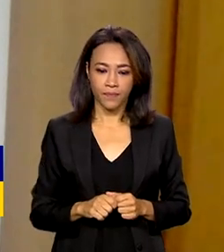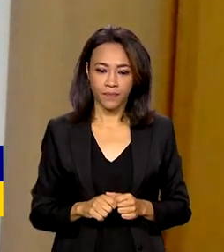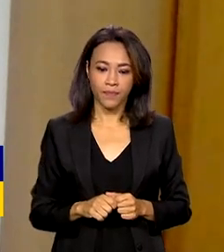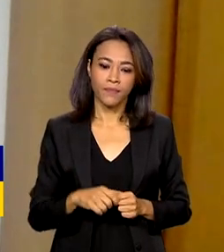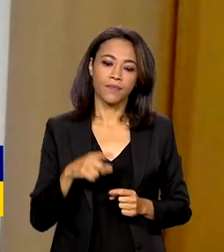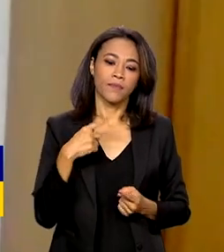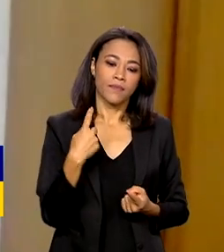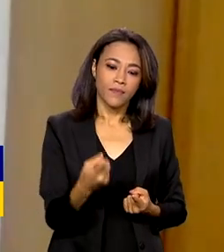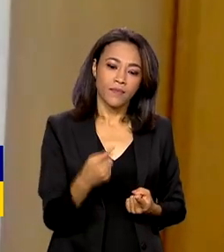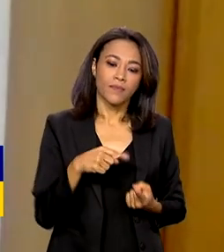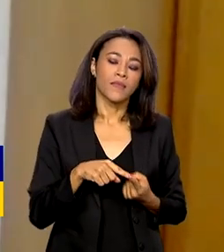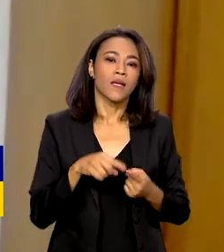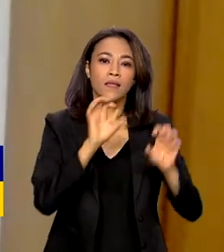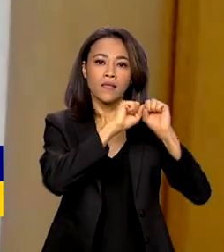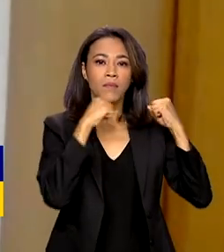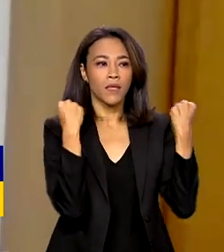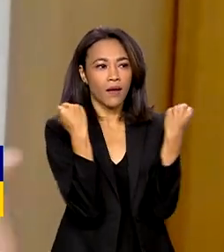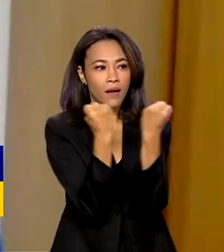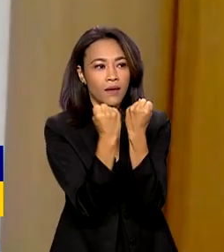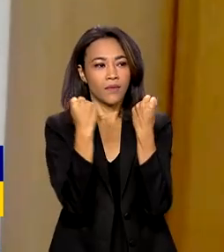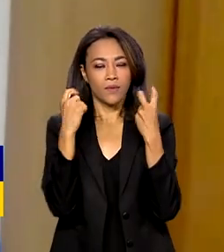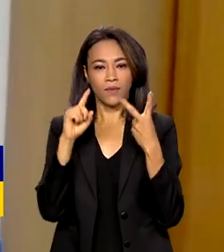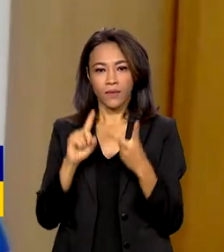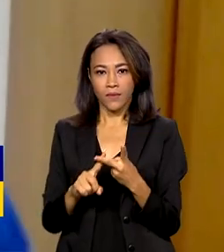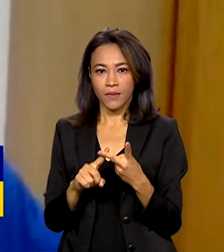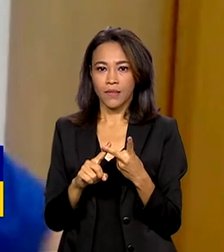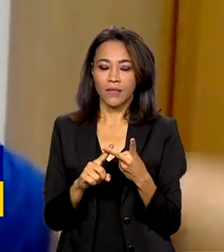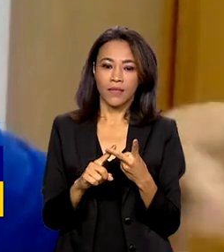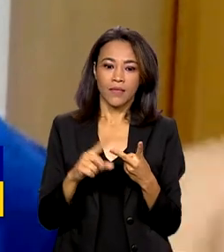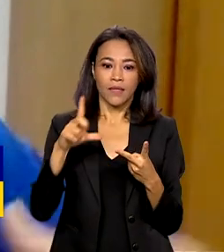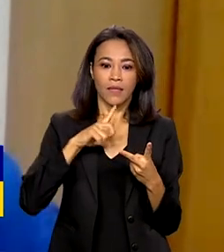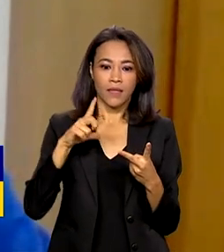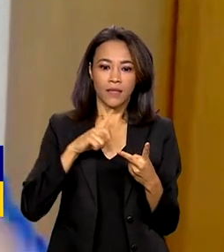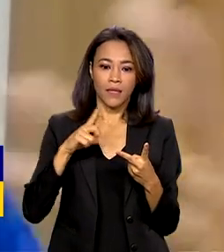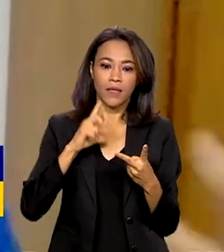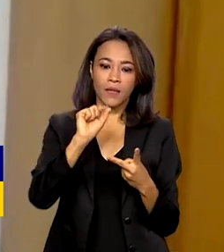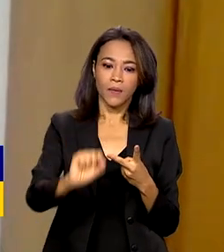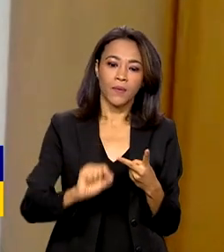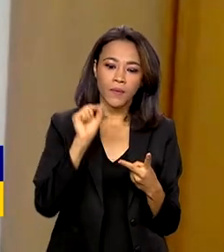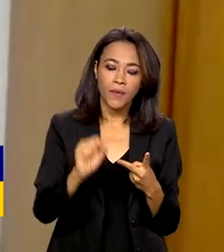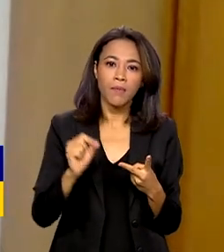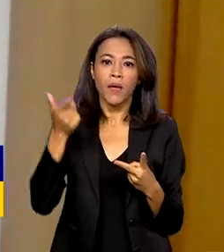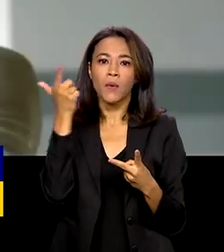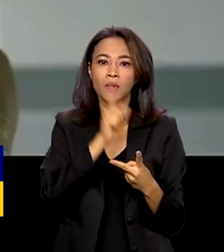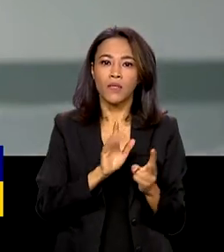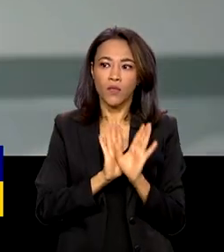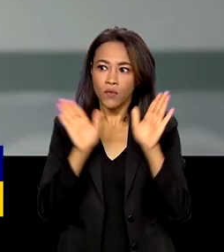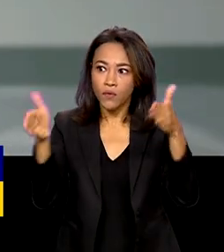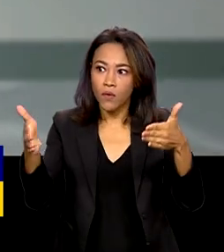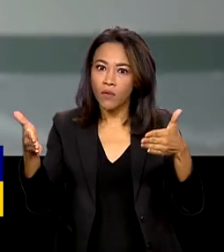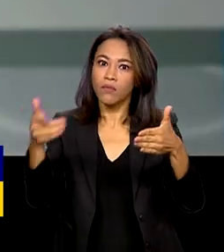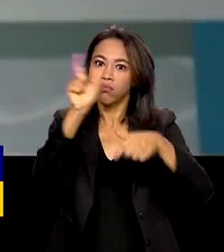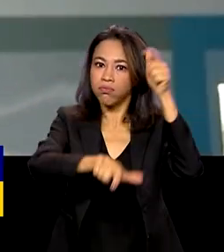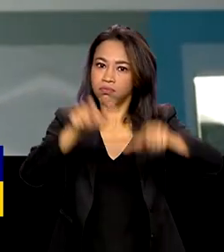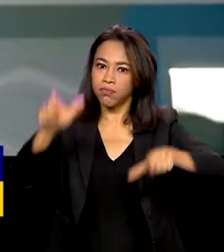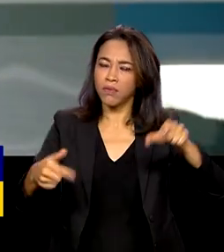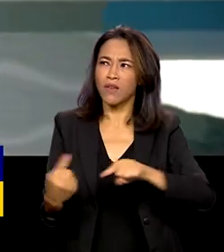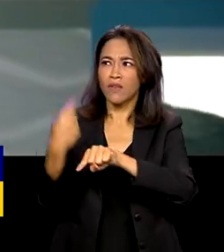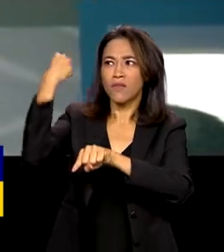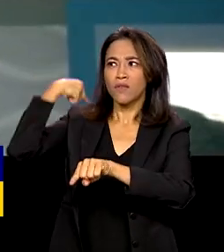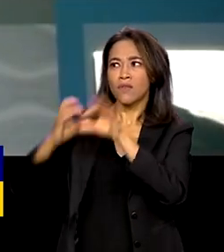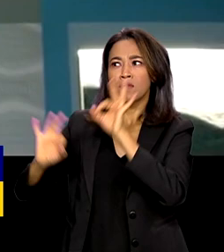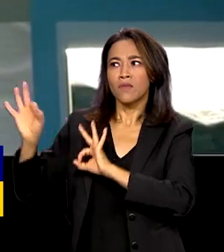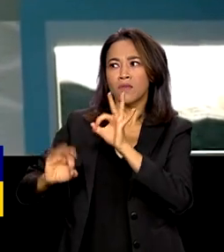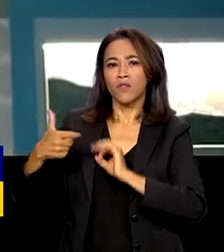seminários, e a gente concentra esforços para tentar alcançar um público mais amplo. Realizada desde 2014,